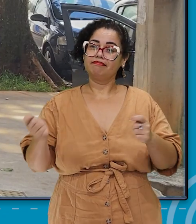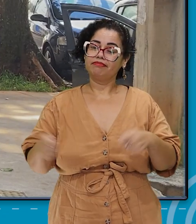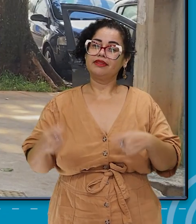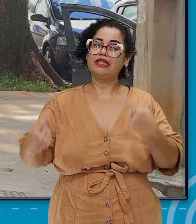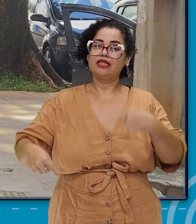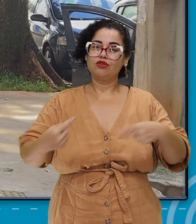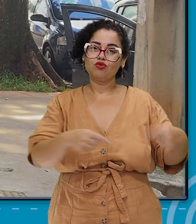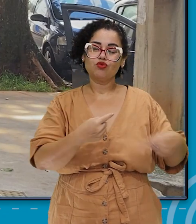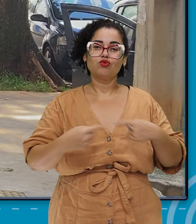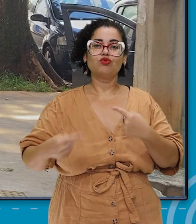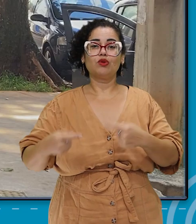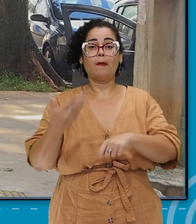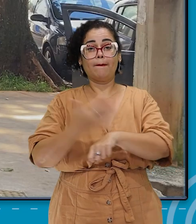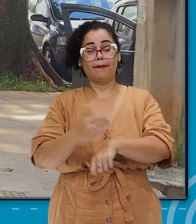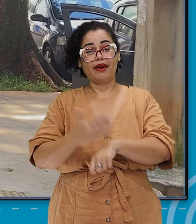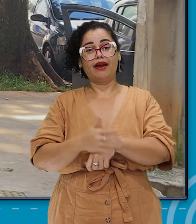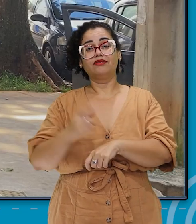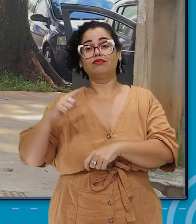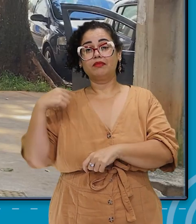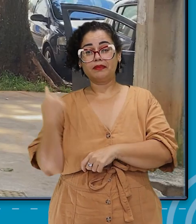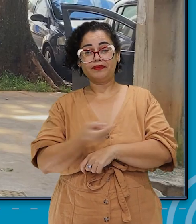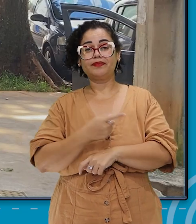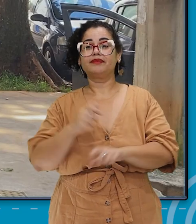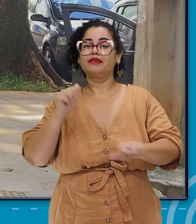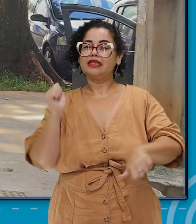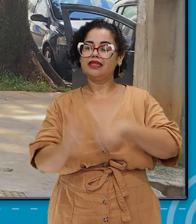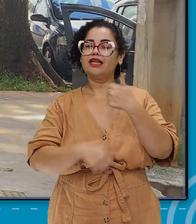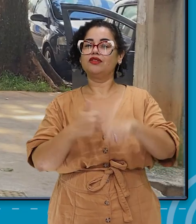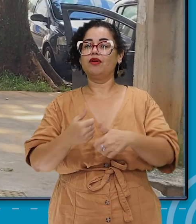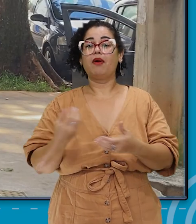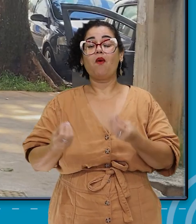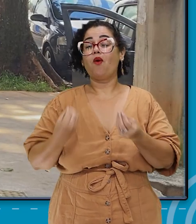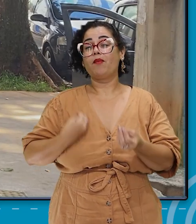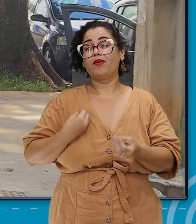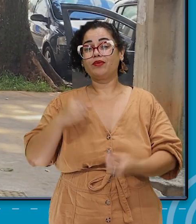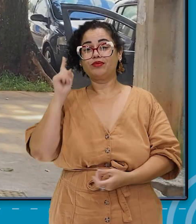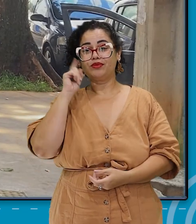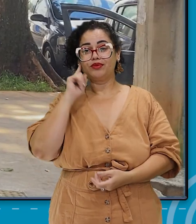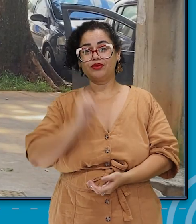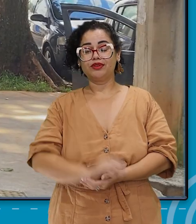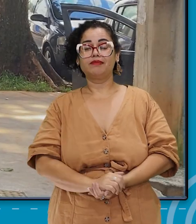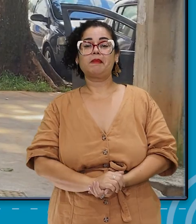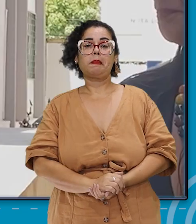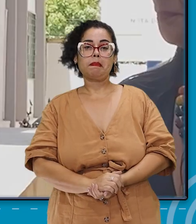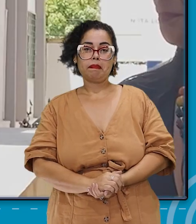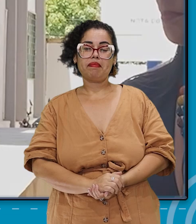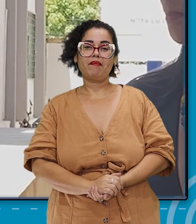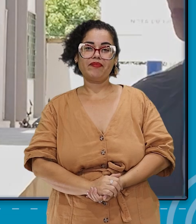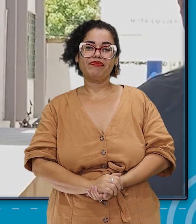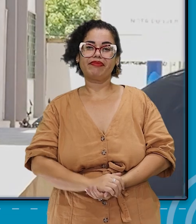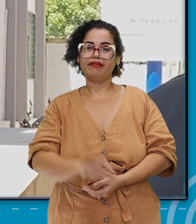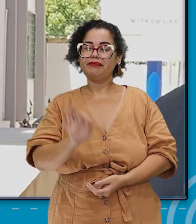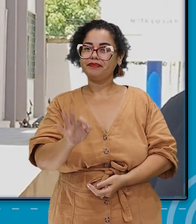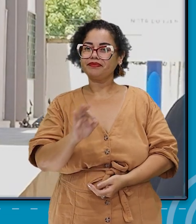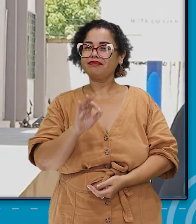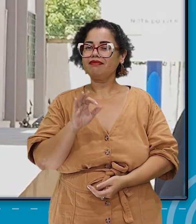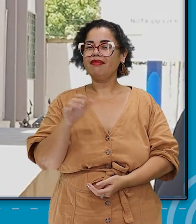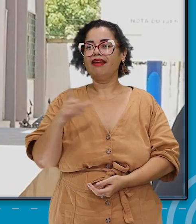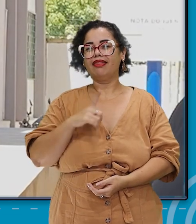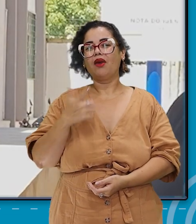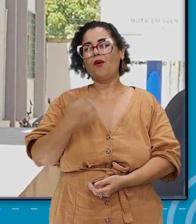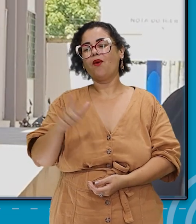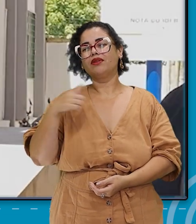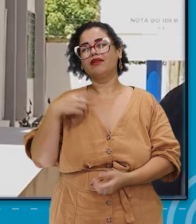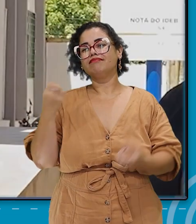nossa discussão, a partir da nossa prática, de transformar na realidade que a gente vive. Carol, e tem também uma outra questão que eu